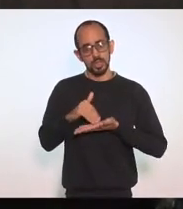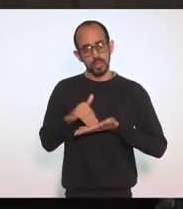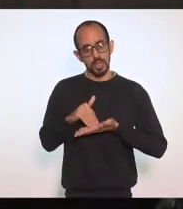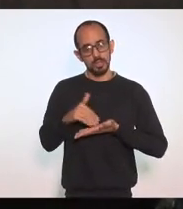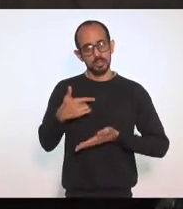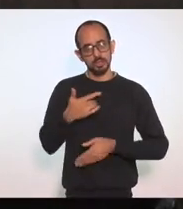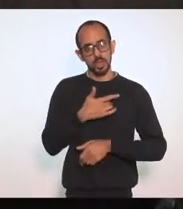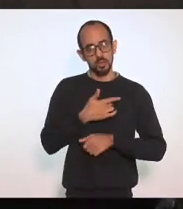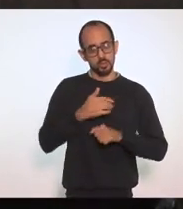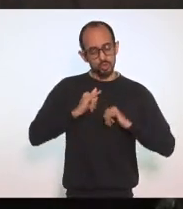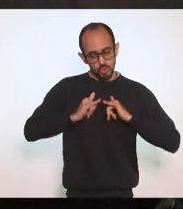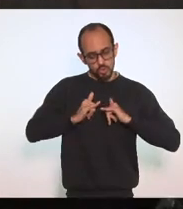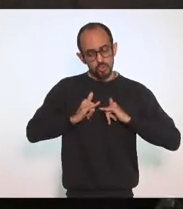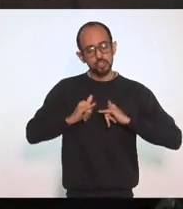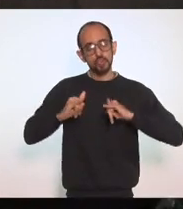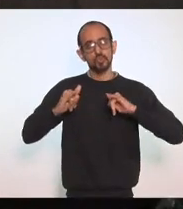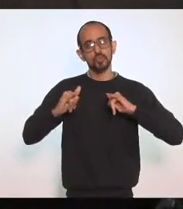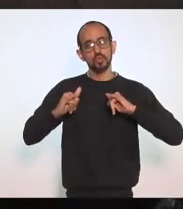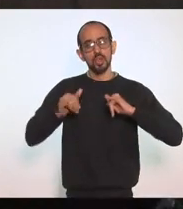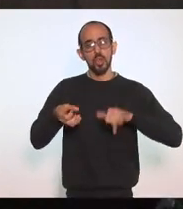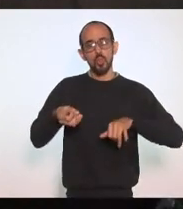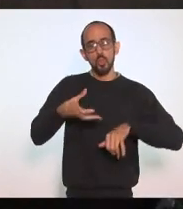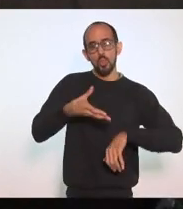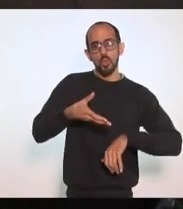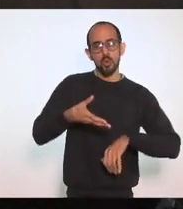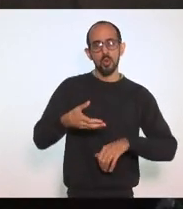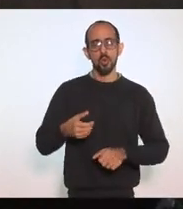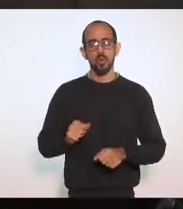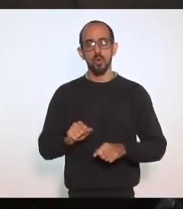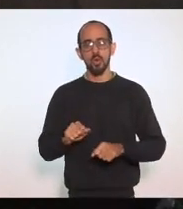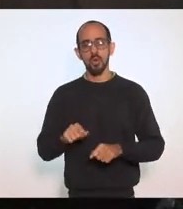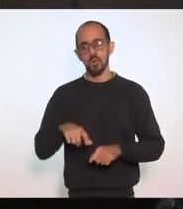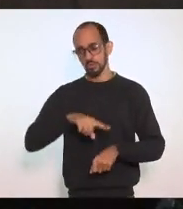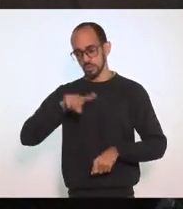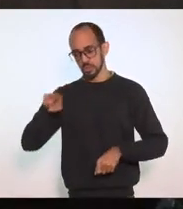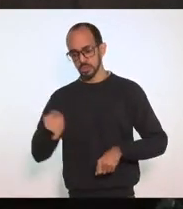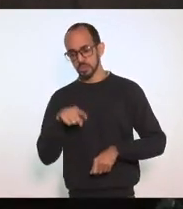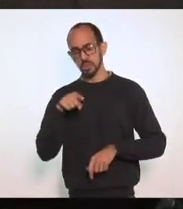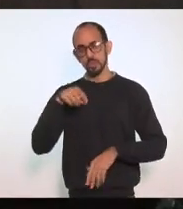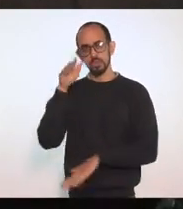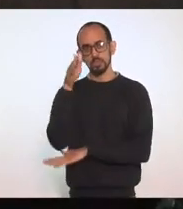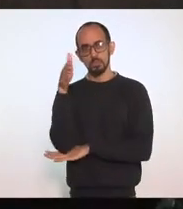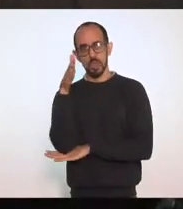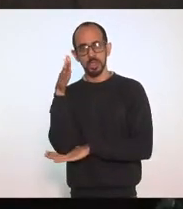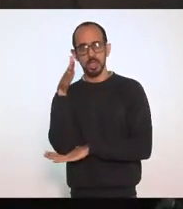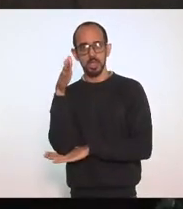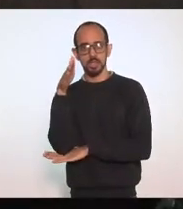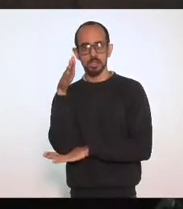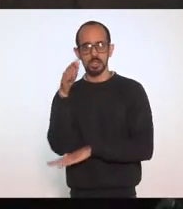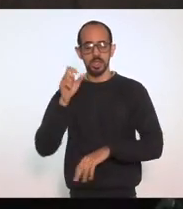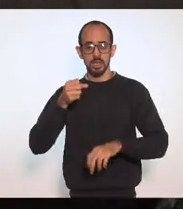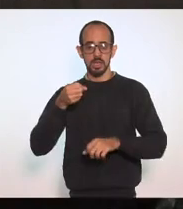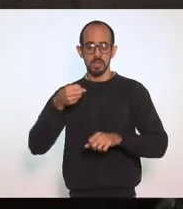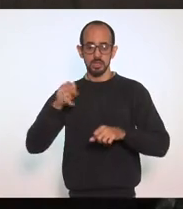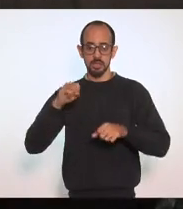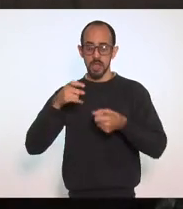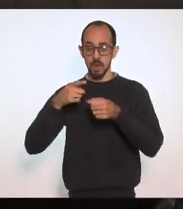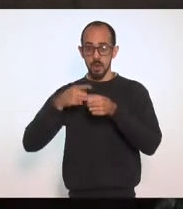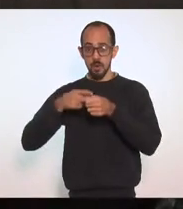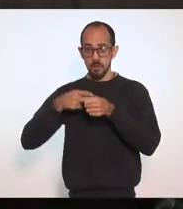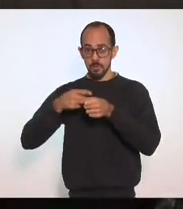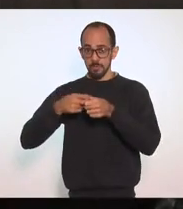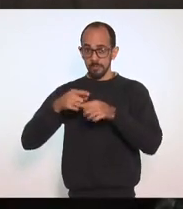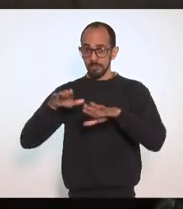Divulga Periodicamente Um novo Um novo Ciclo De bandeiras Porque um Determinado Município Pode estar Num quadro